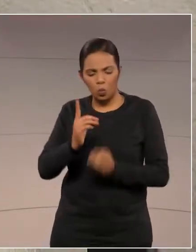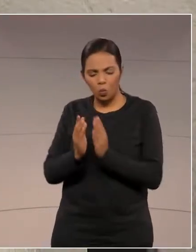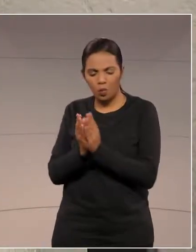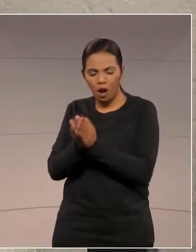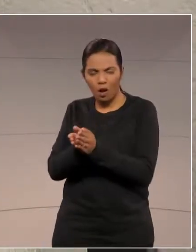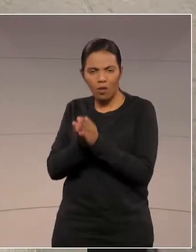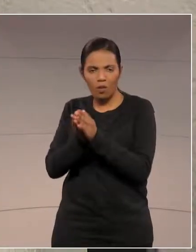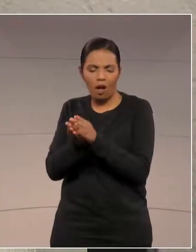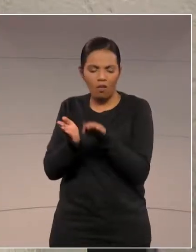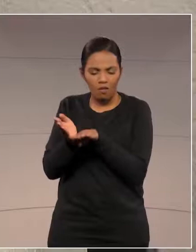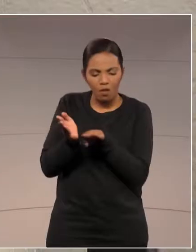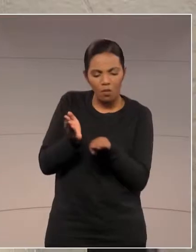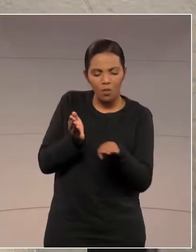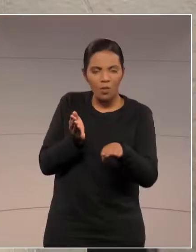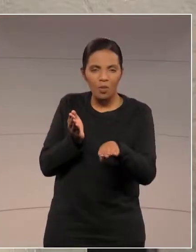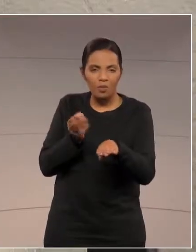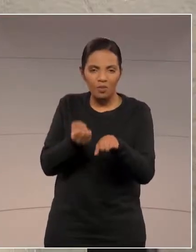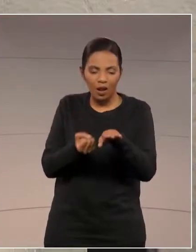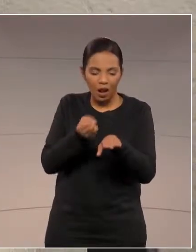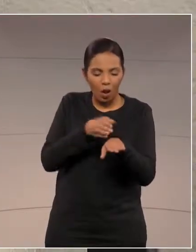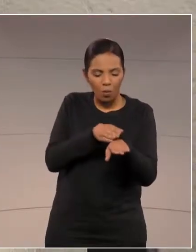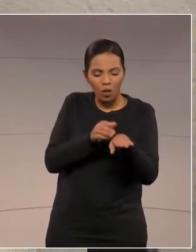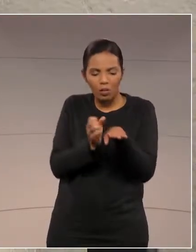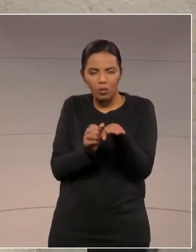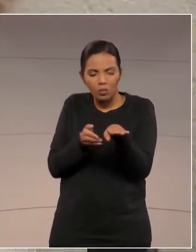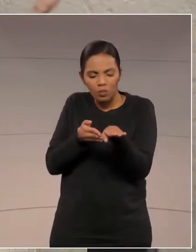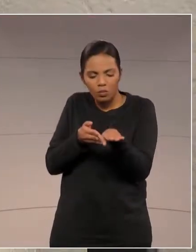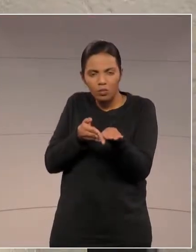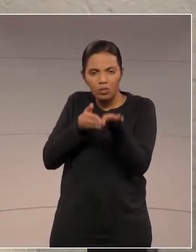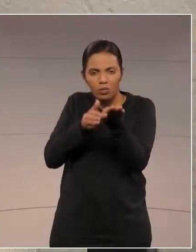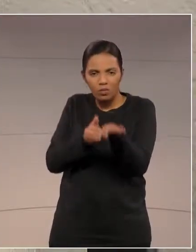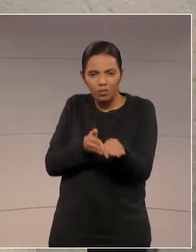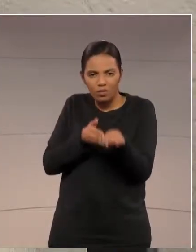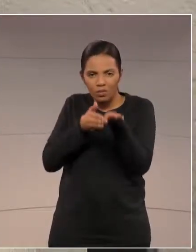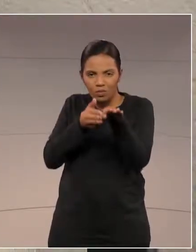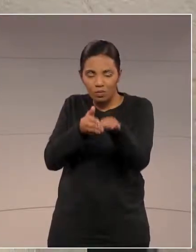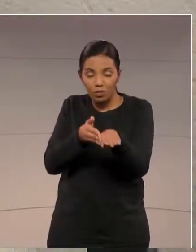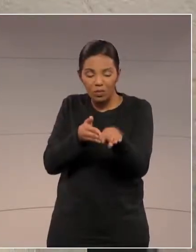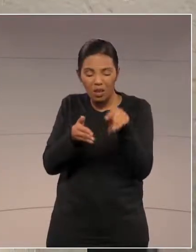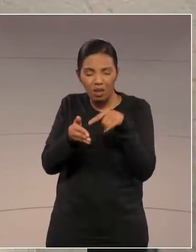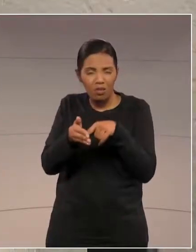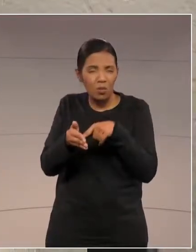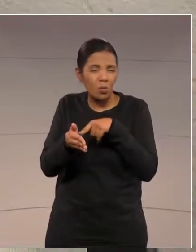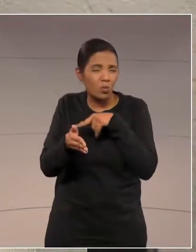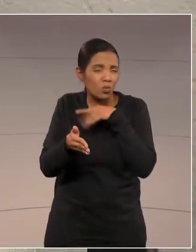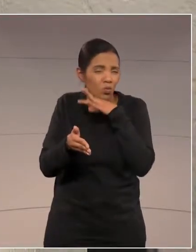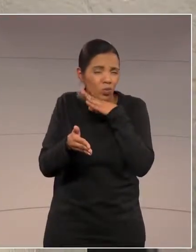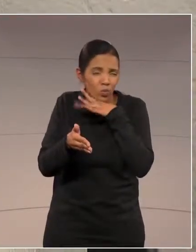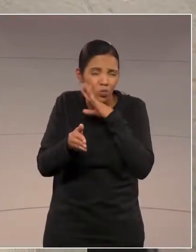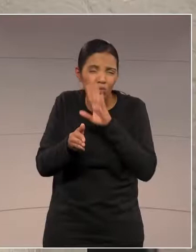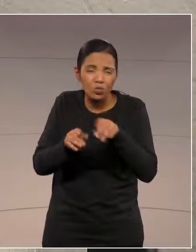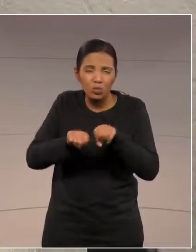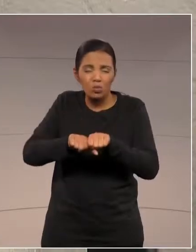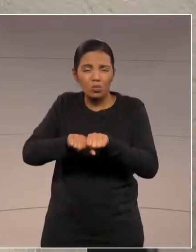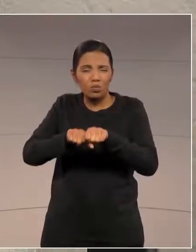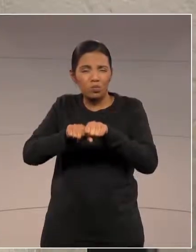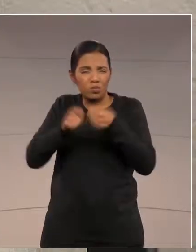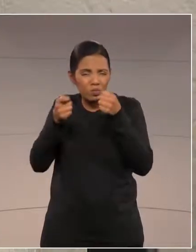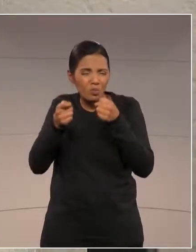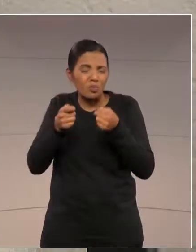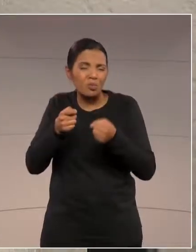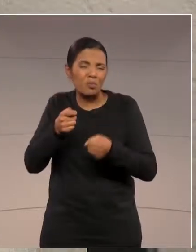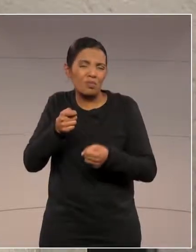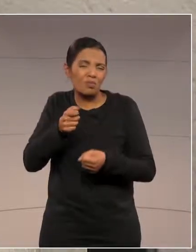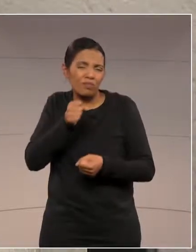desejar a segurança daqueles que eles transportam, porque está podre, uma balsa horrorosa,